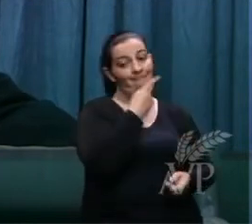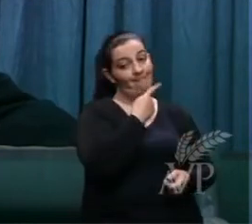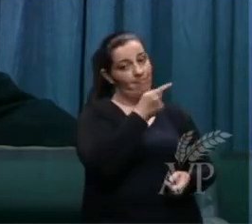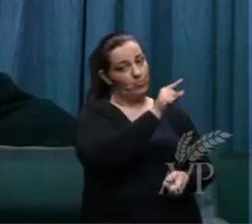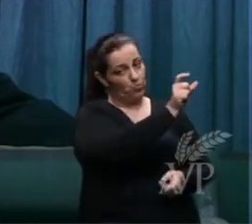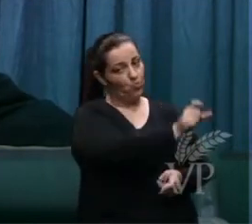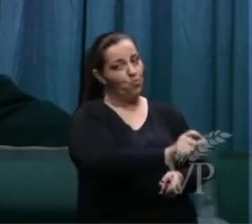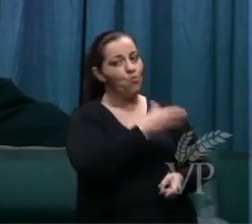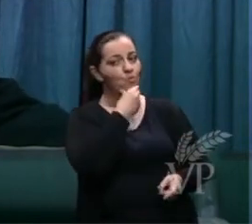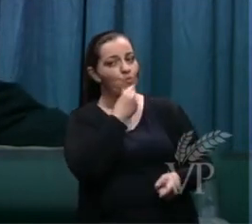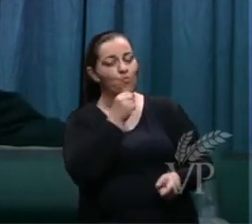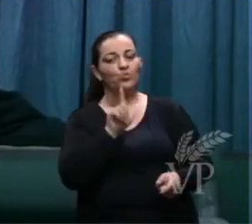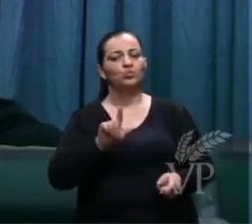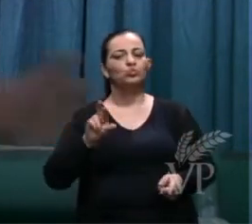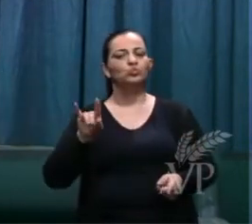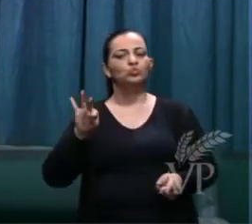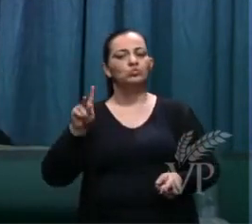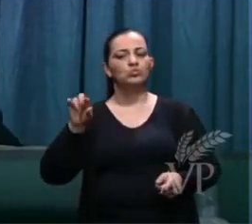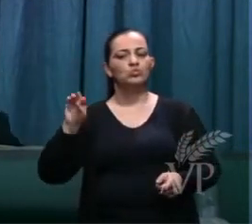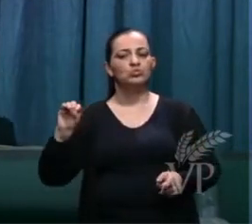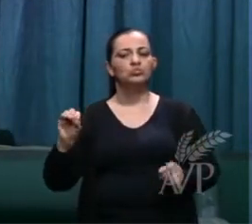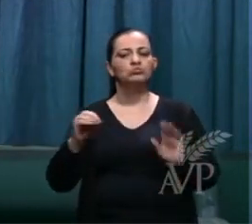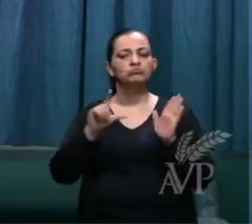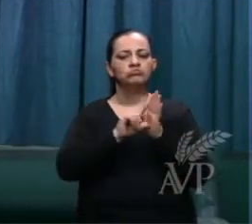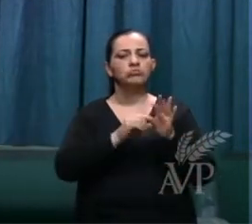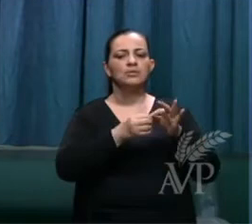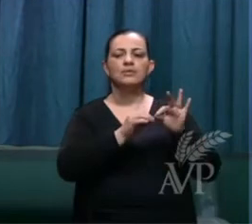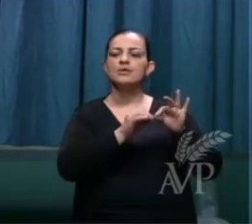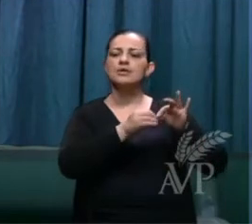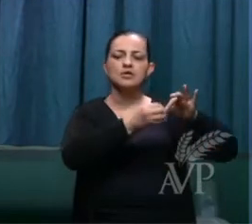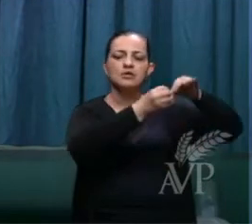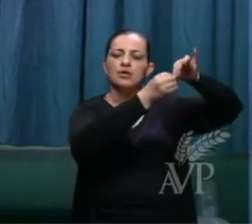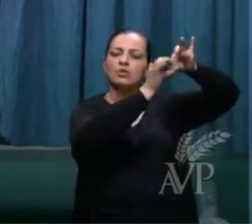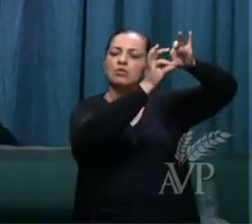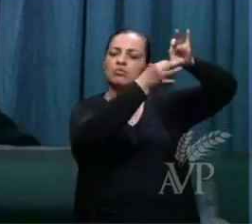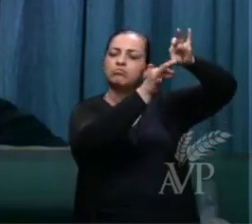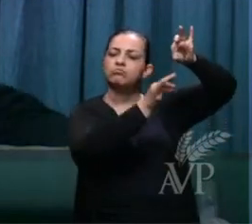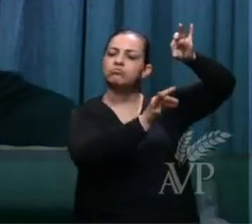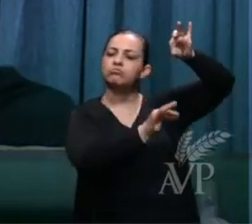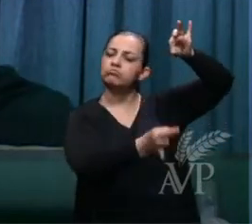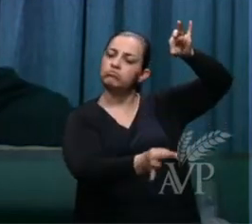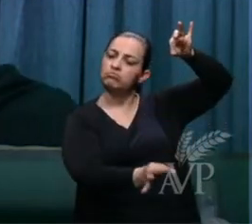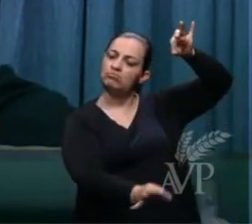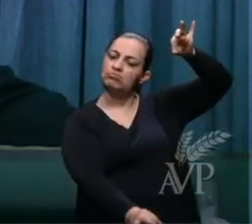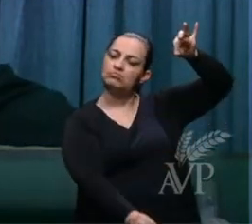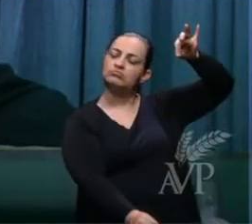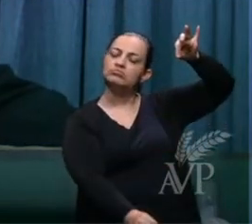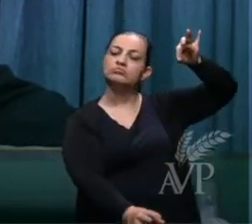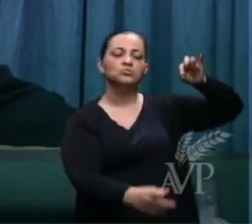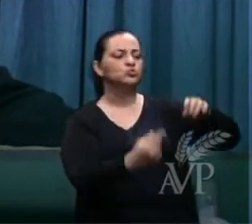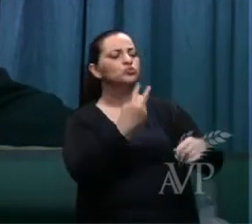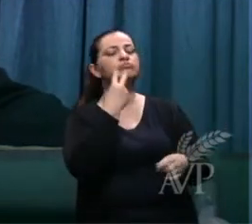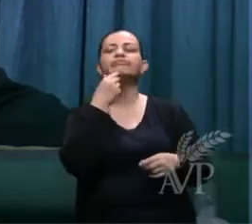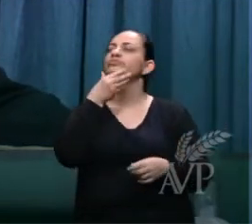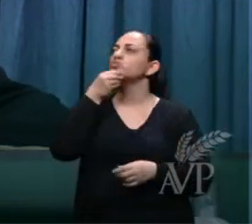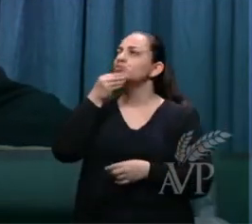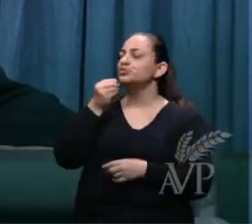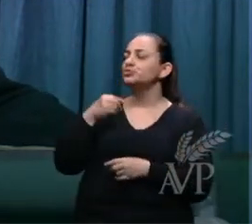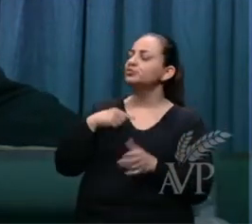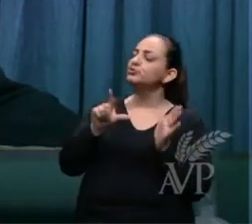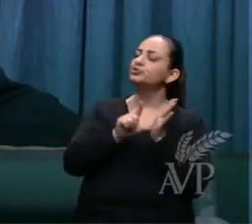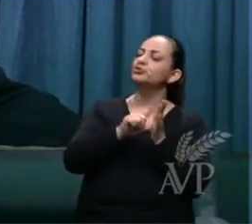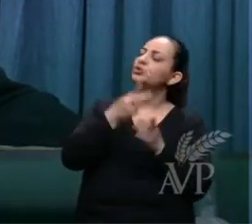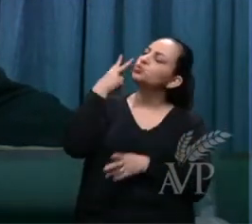eu vou te mostrar e trouxe o rolo e abriu Lutero olhou olhou olhou